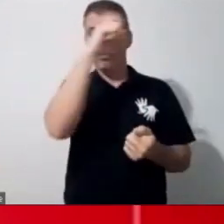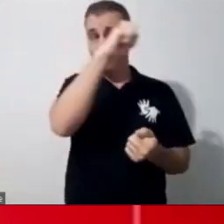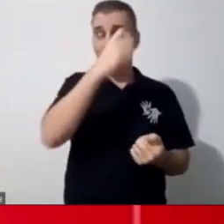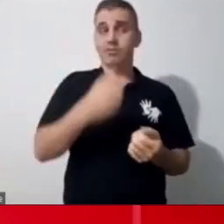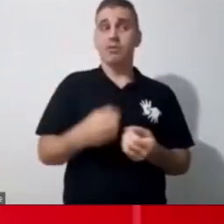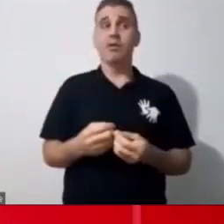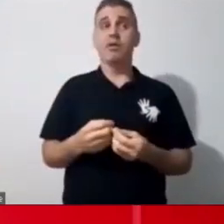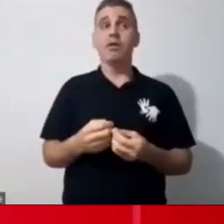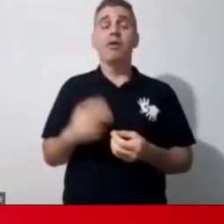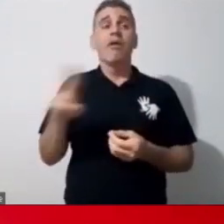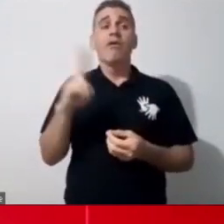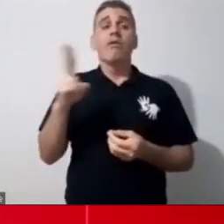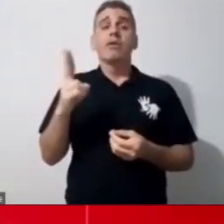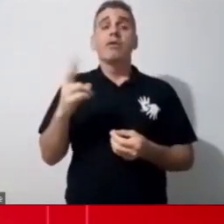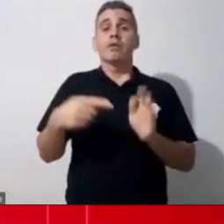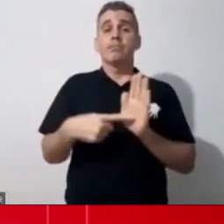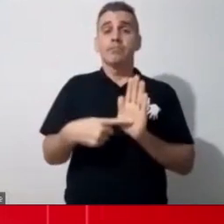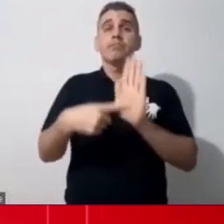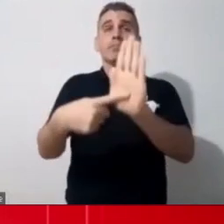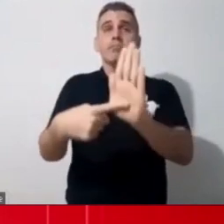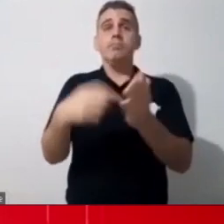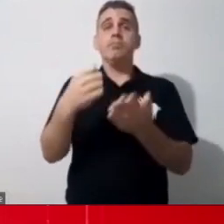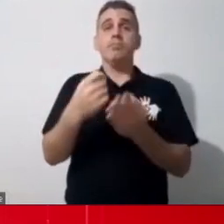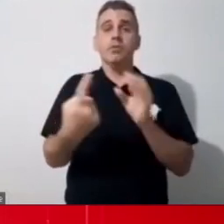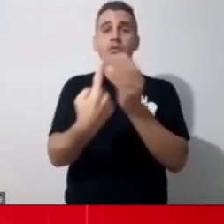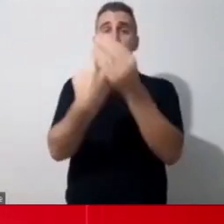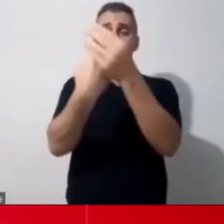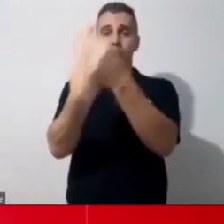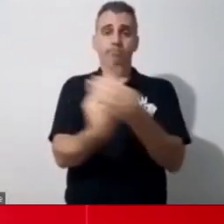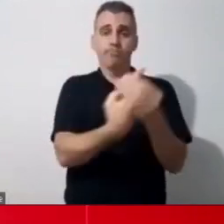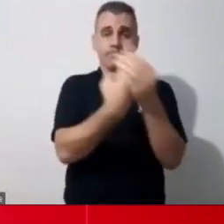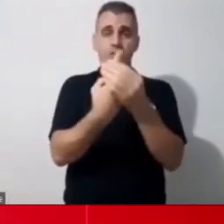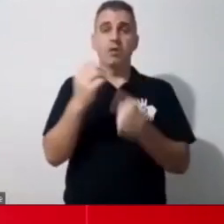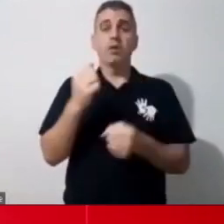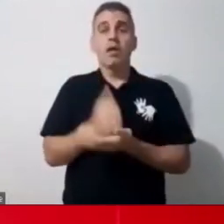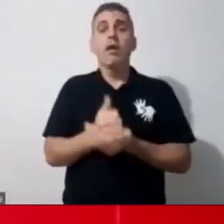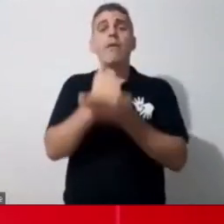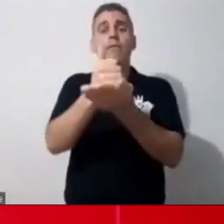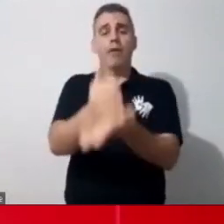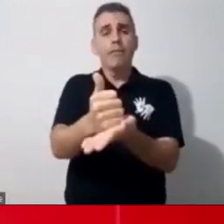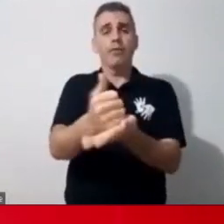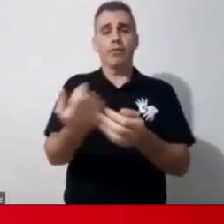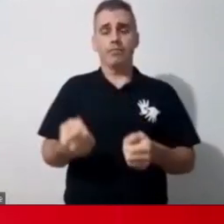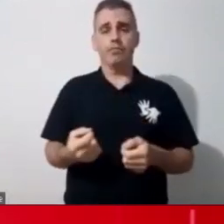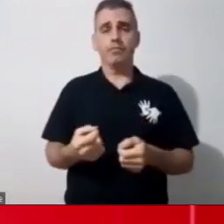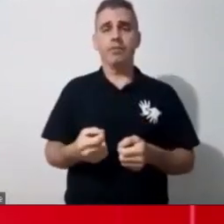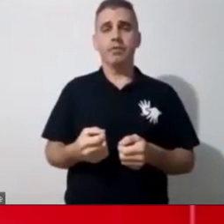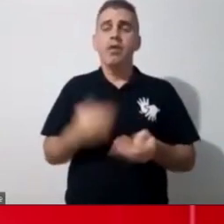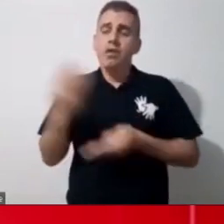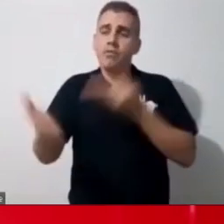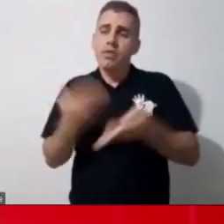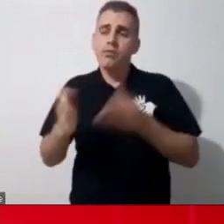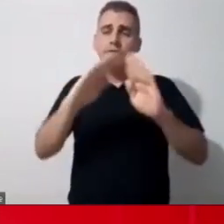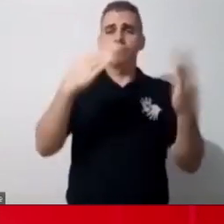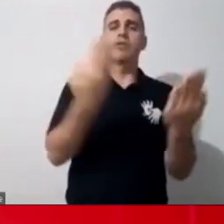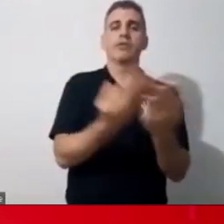é no apoio, né, e o quanto é importante lá a orientação da escola, né, que é